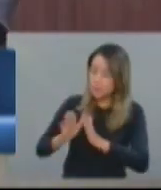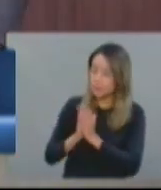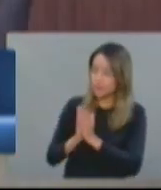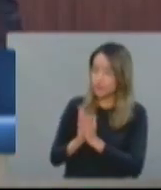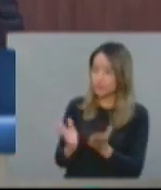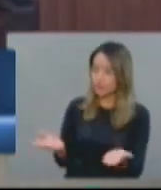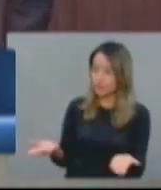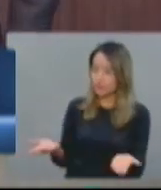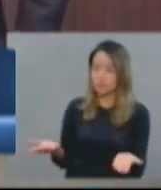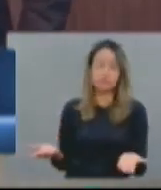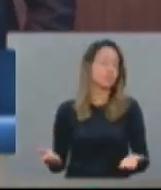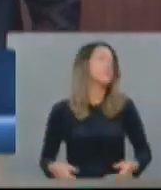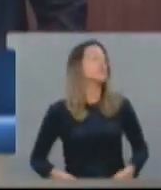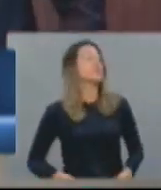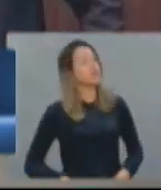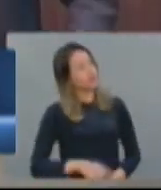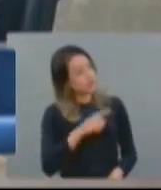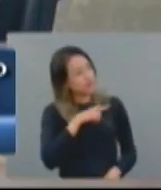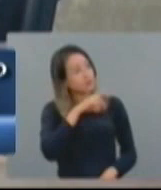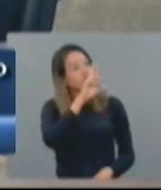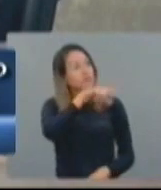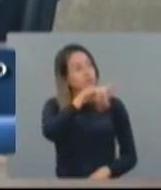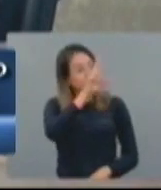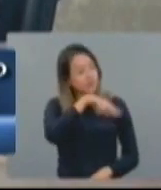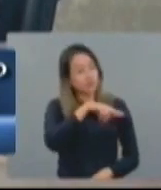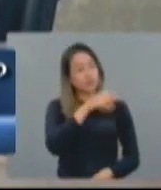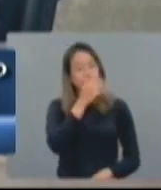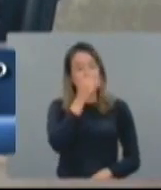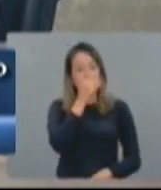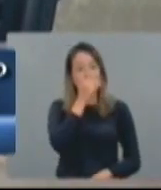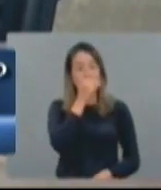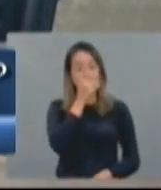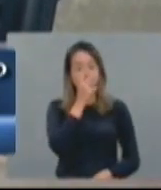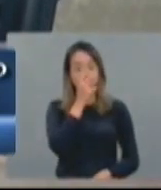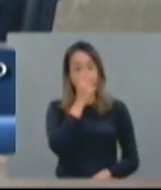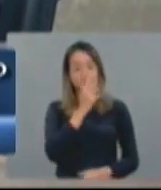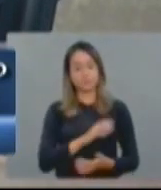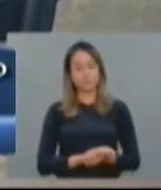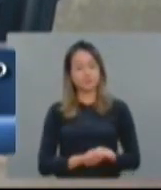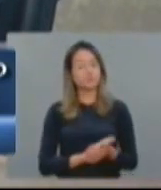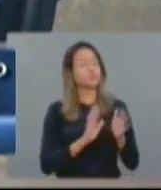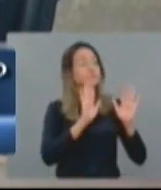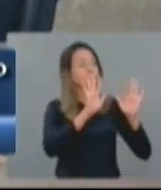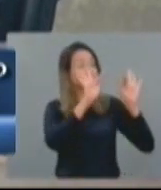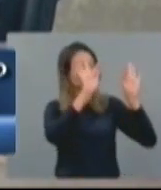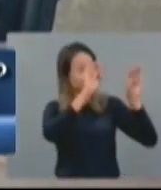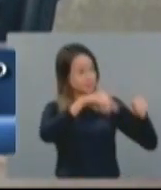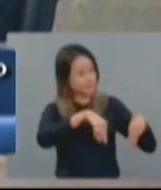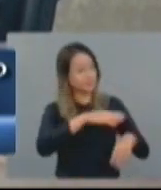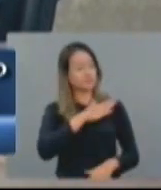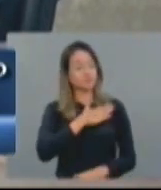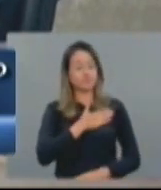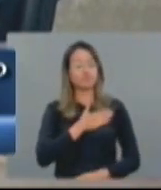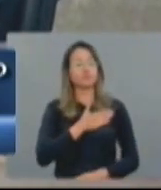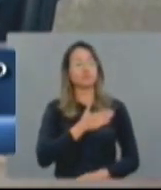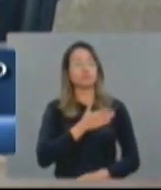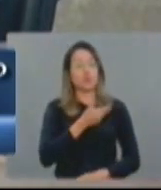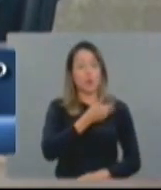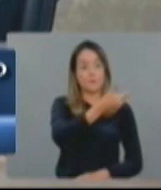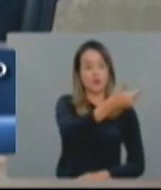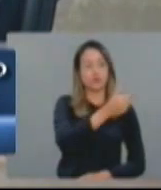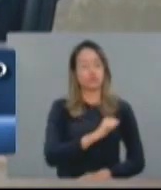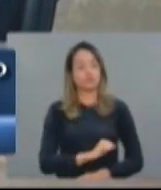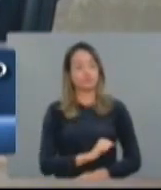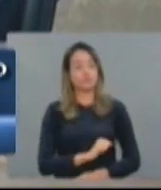Deputado, vossa excelência tem toda razão, como eu acabei de colocar. Deputado, mais três minutos para vossa excelência. Só para finalizar, deputado, minha participação, mas está